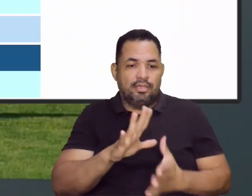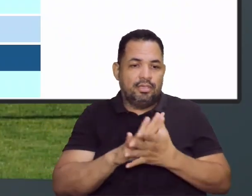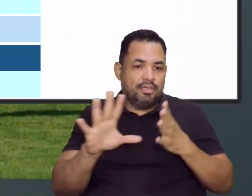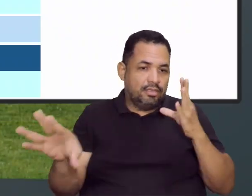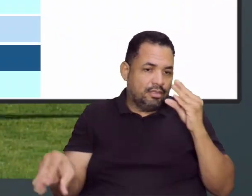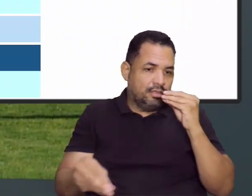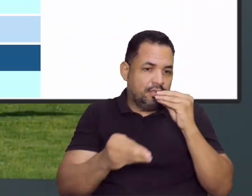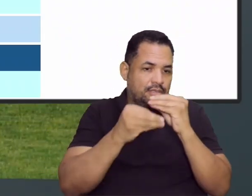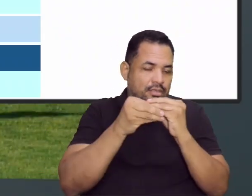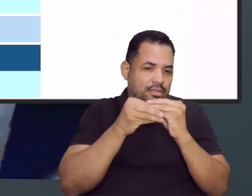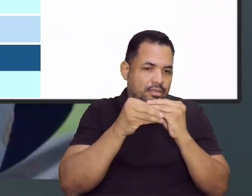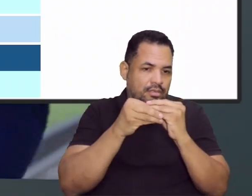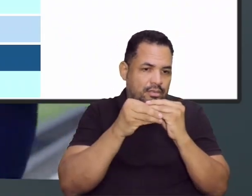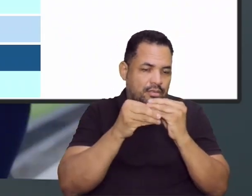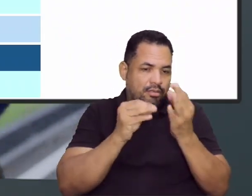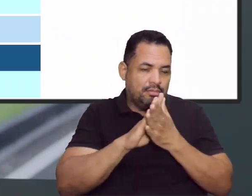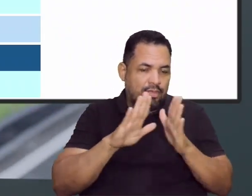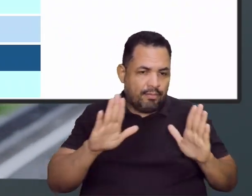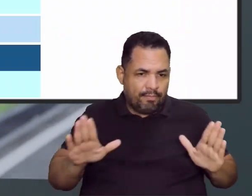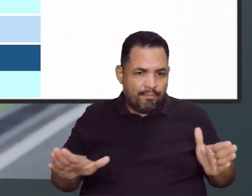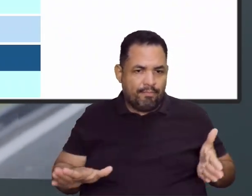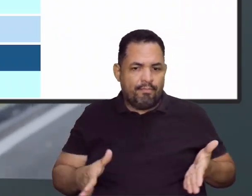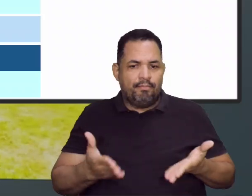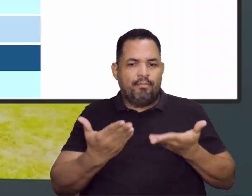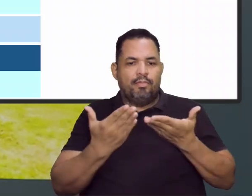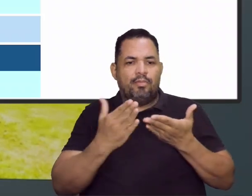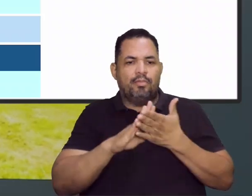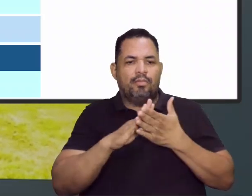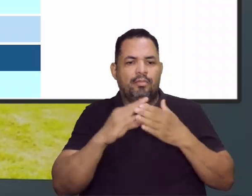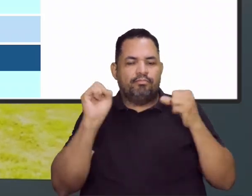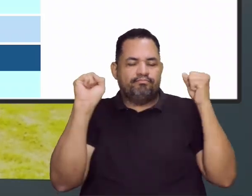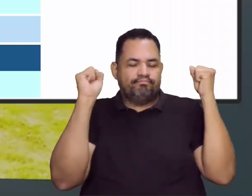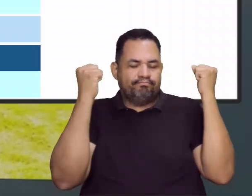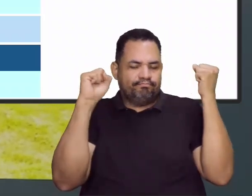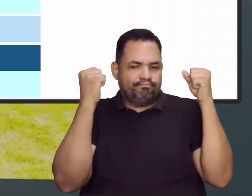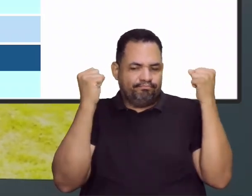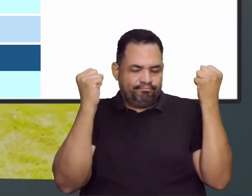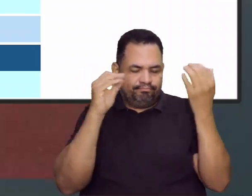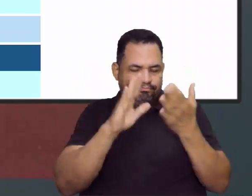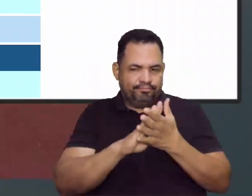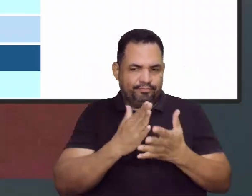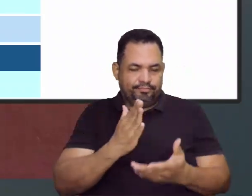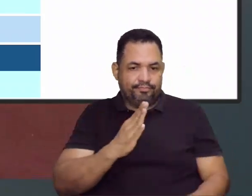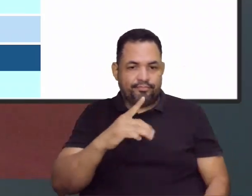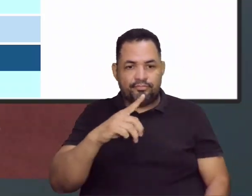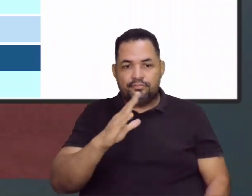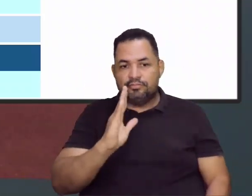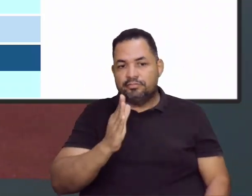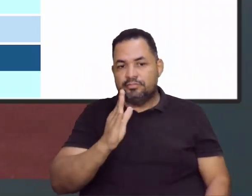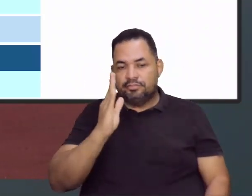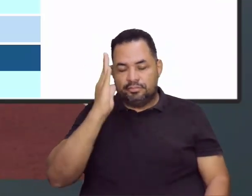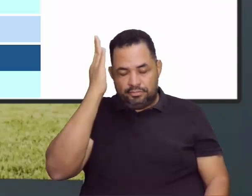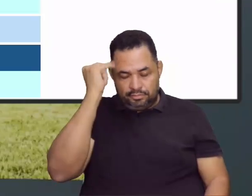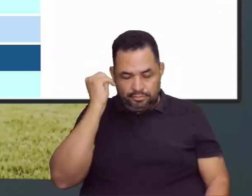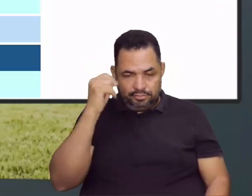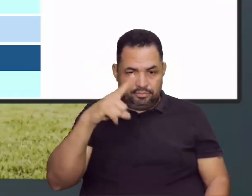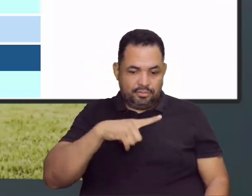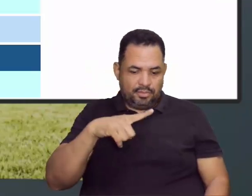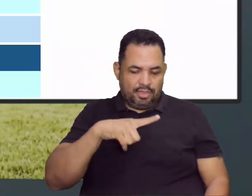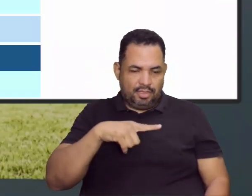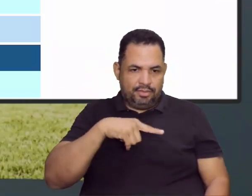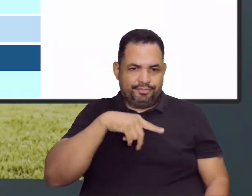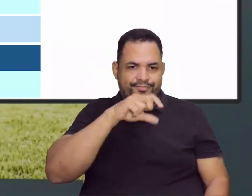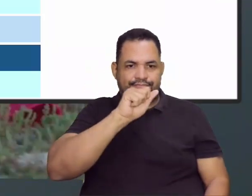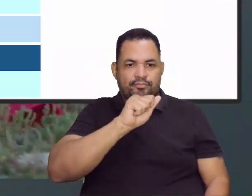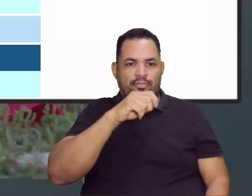que eles podem promover também a atividade física. A gente já sabe hoje que tem diversos jogos, diversas plataformas aí,